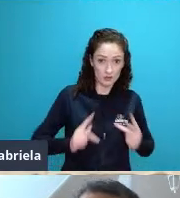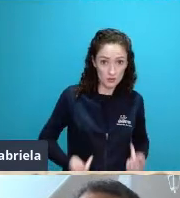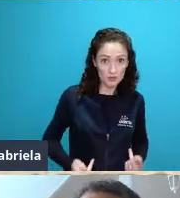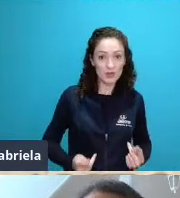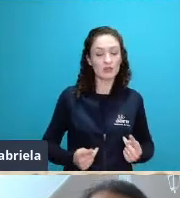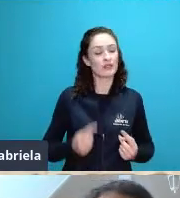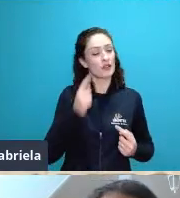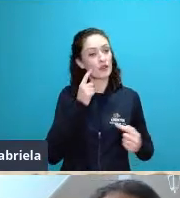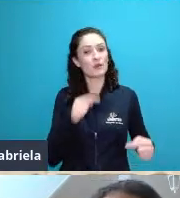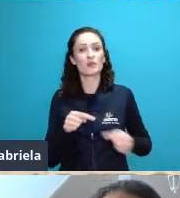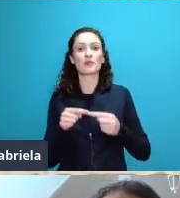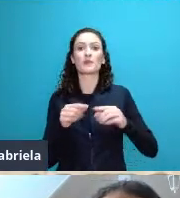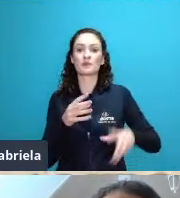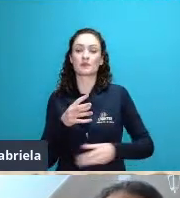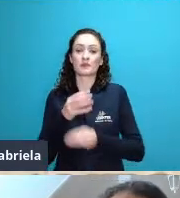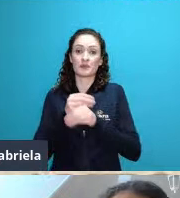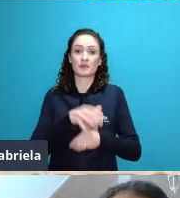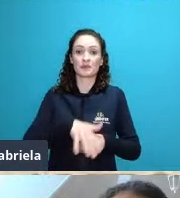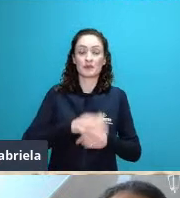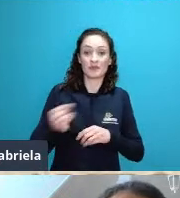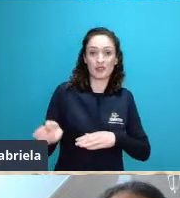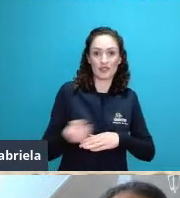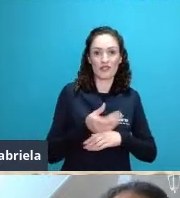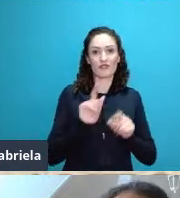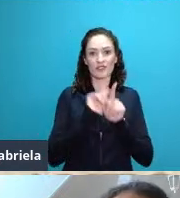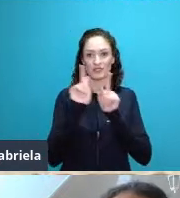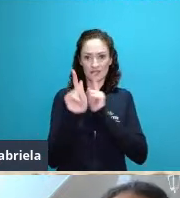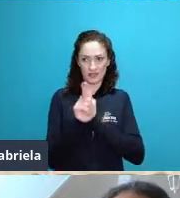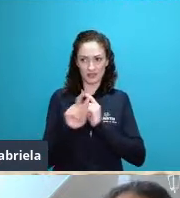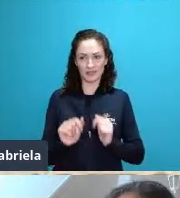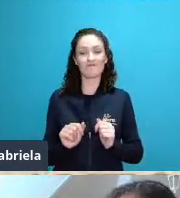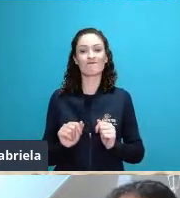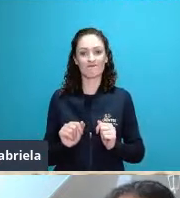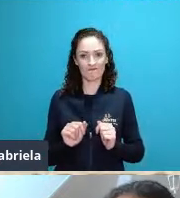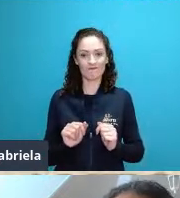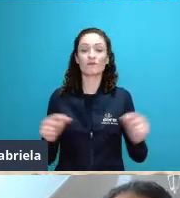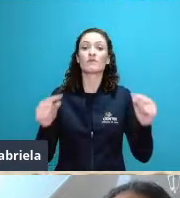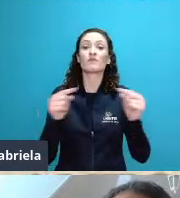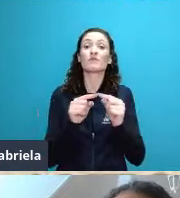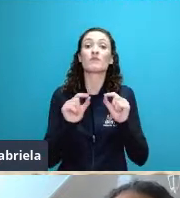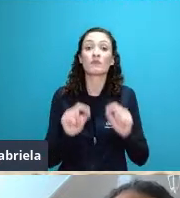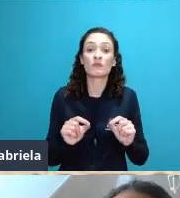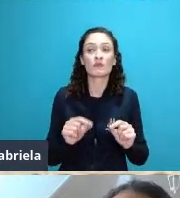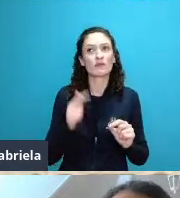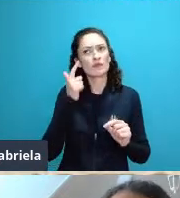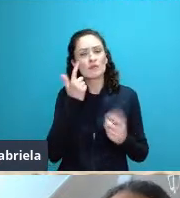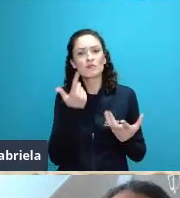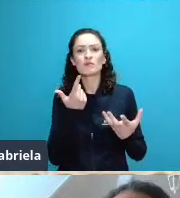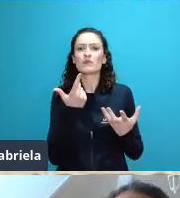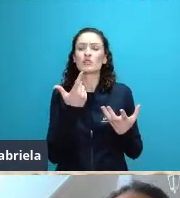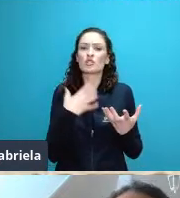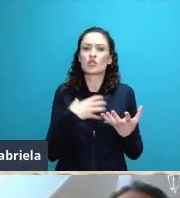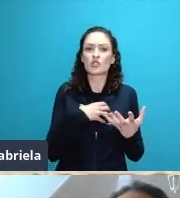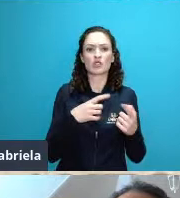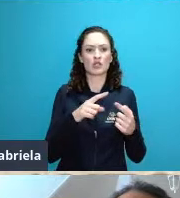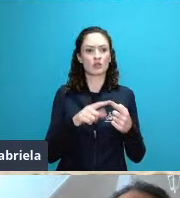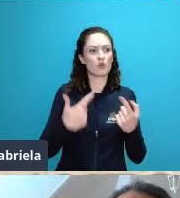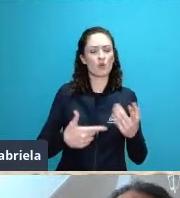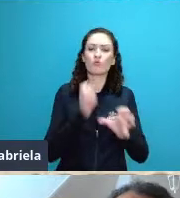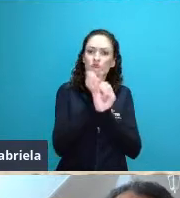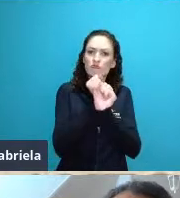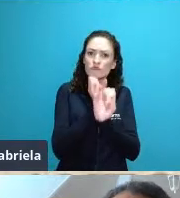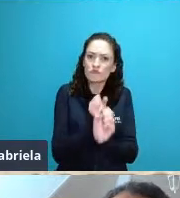inclusive mencionando que essa abordagem essa roupagem numérica essa